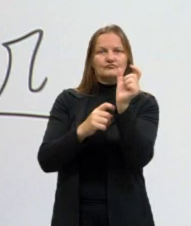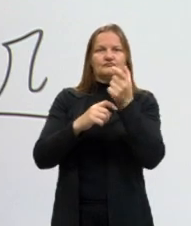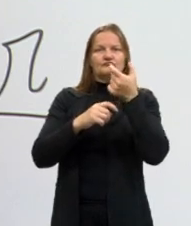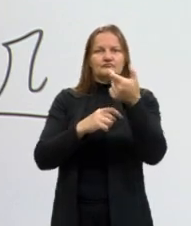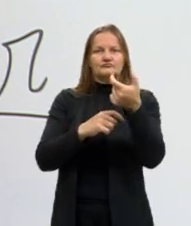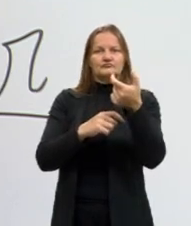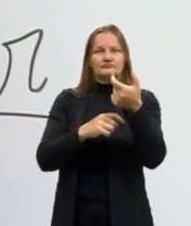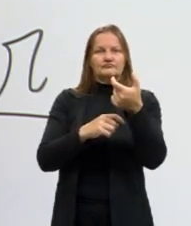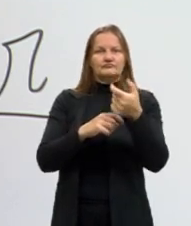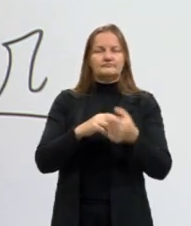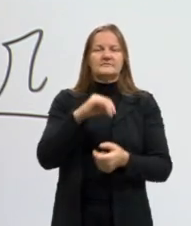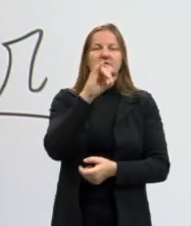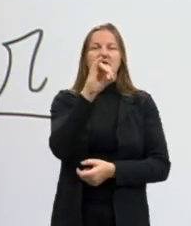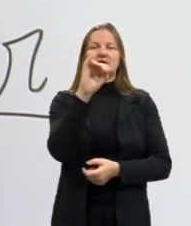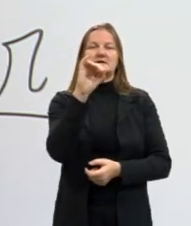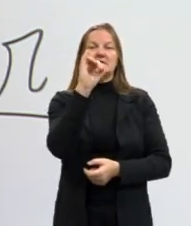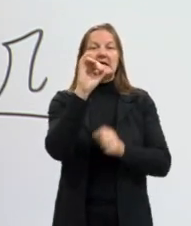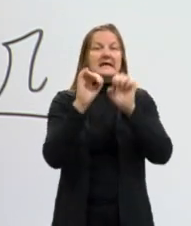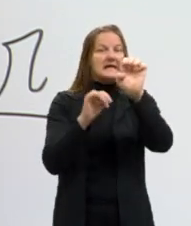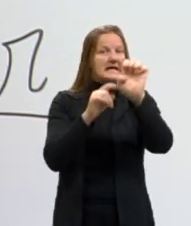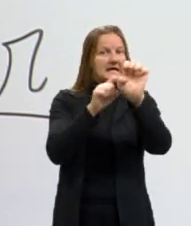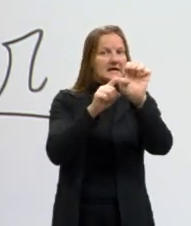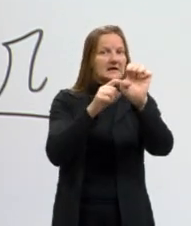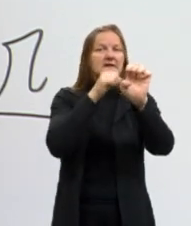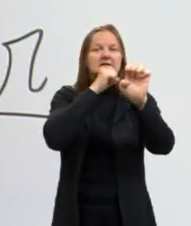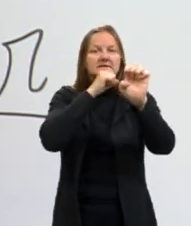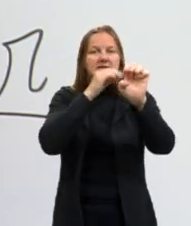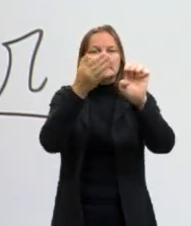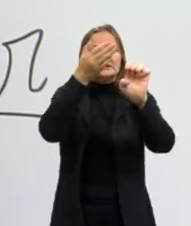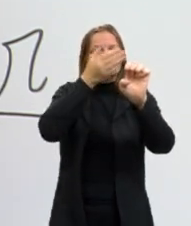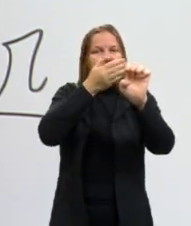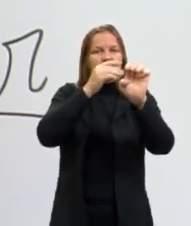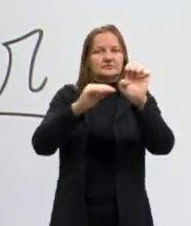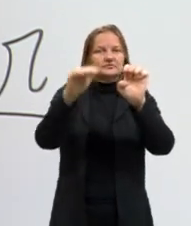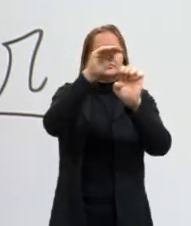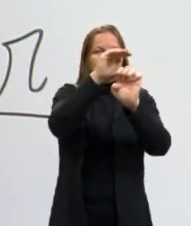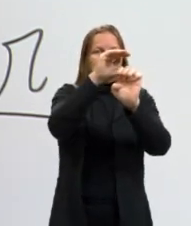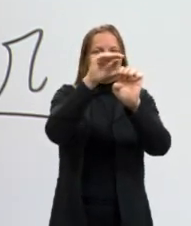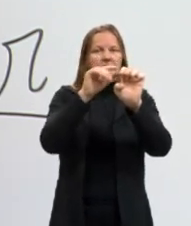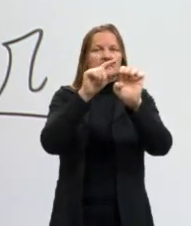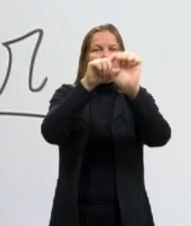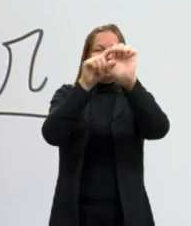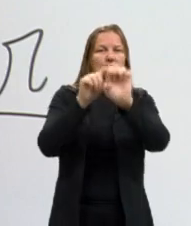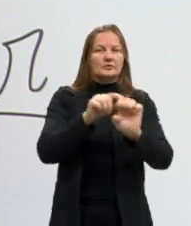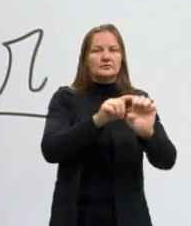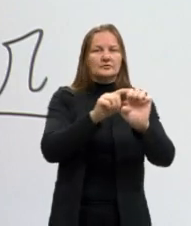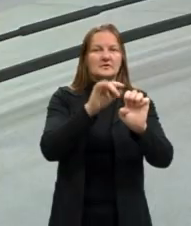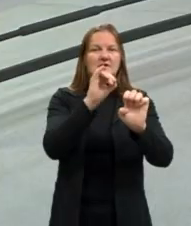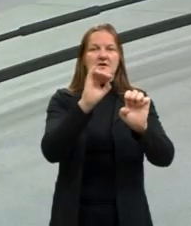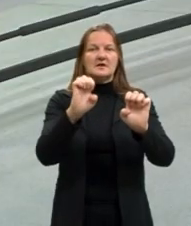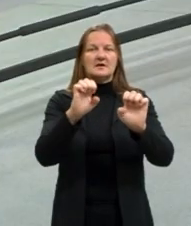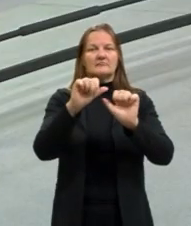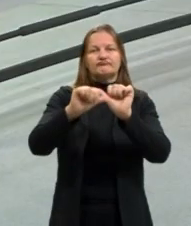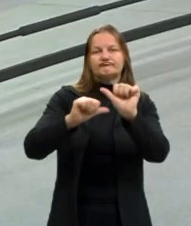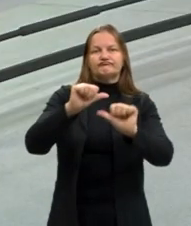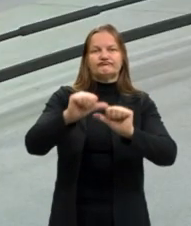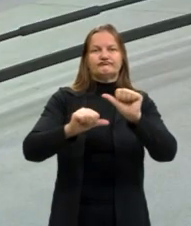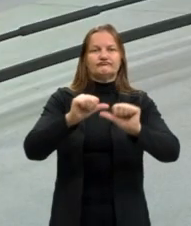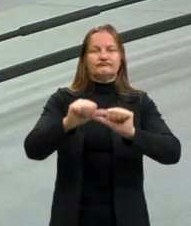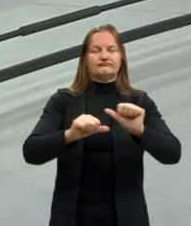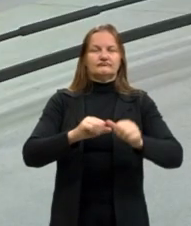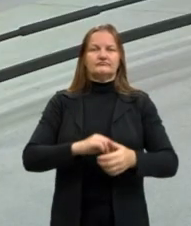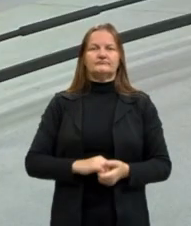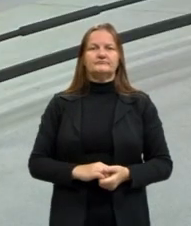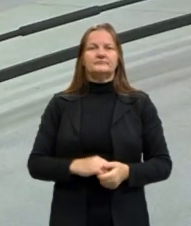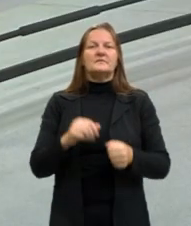para o ie, então, houve uma mudança, houve um câmbio, e essa transformação